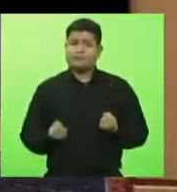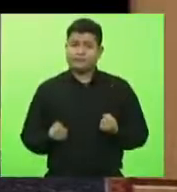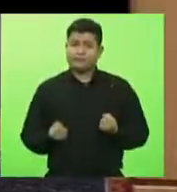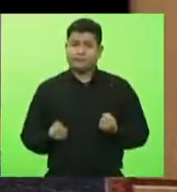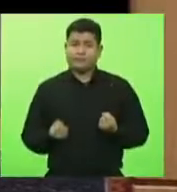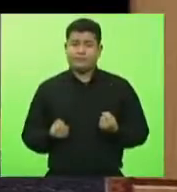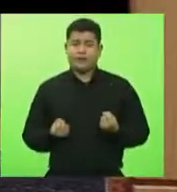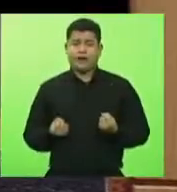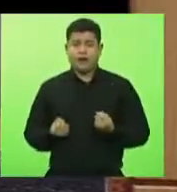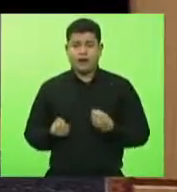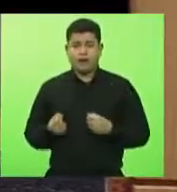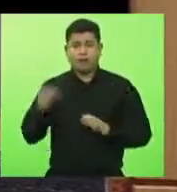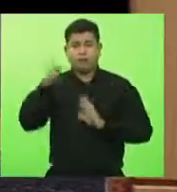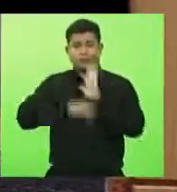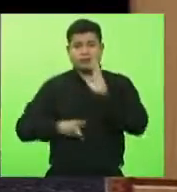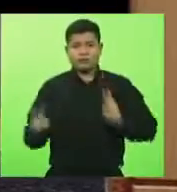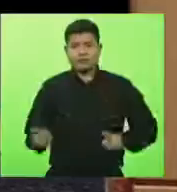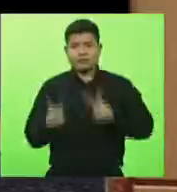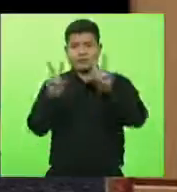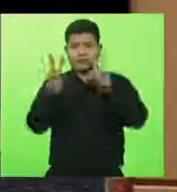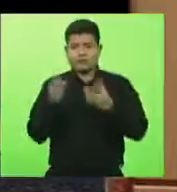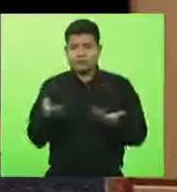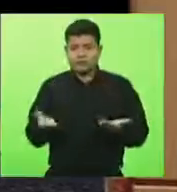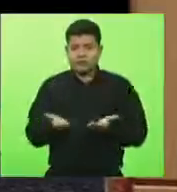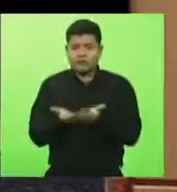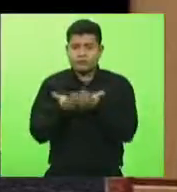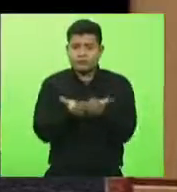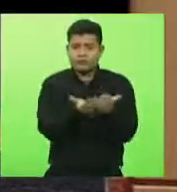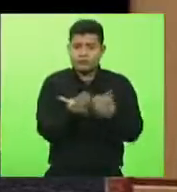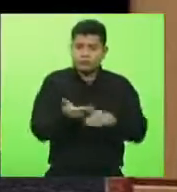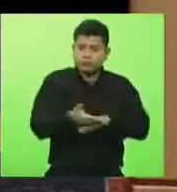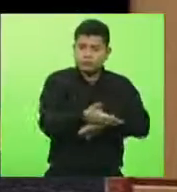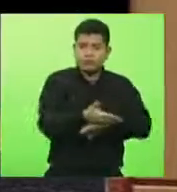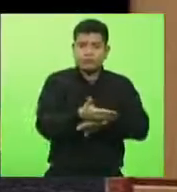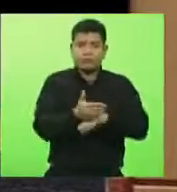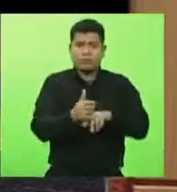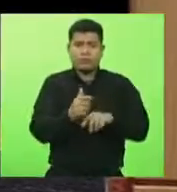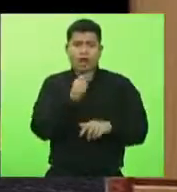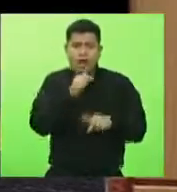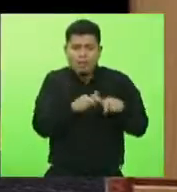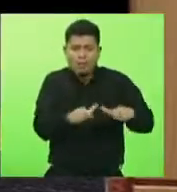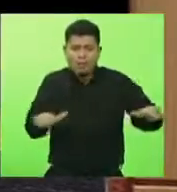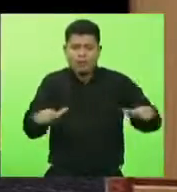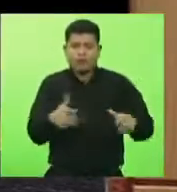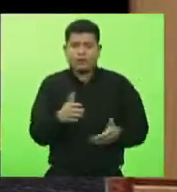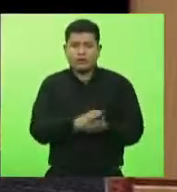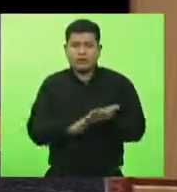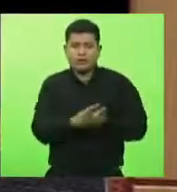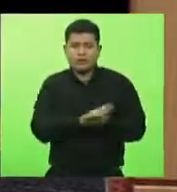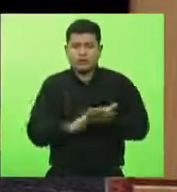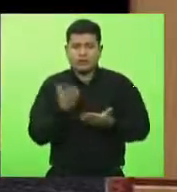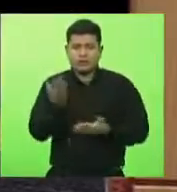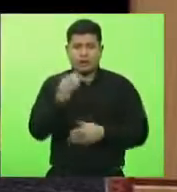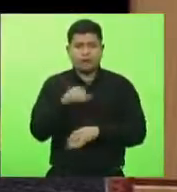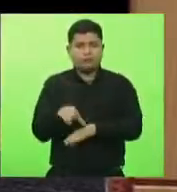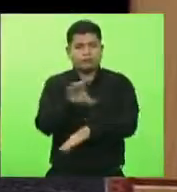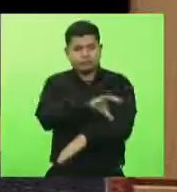do Porto Seco e Dionísio Serqueira. Todas as mercadorias que vêm de países do Mercosul,